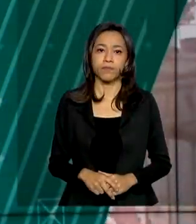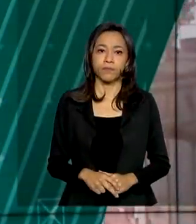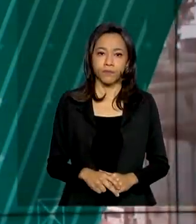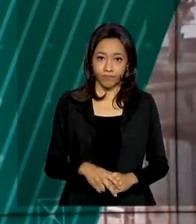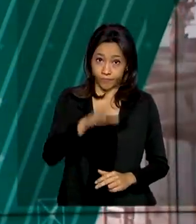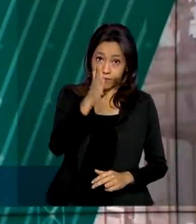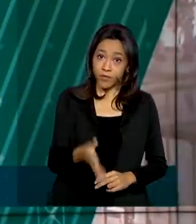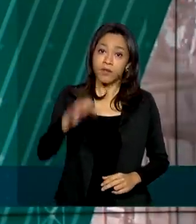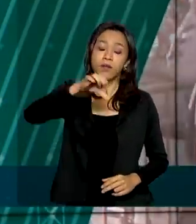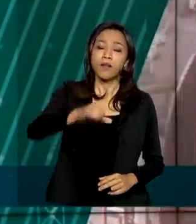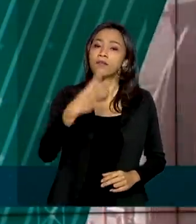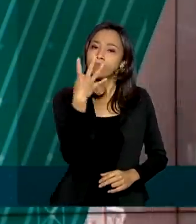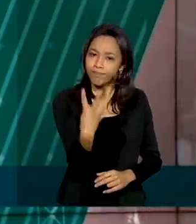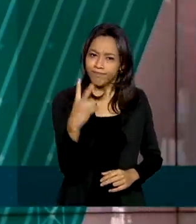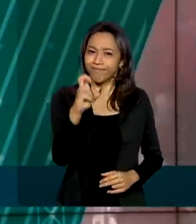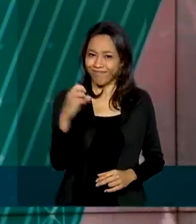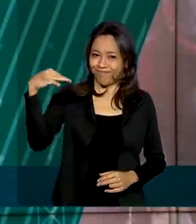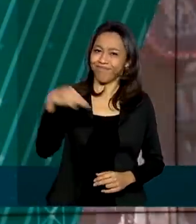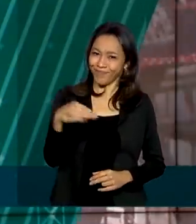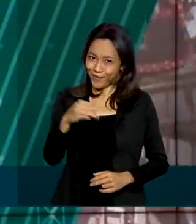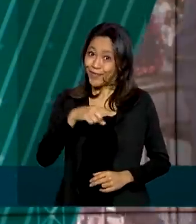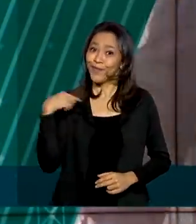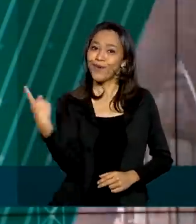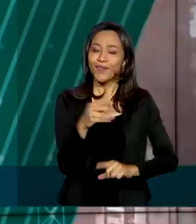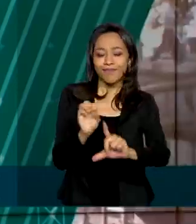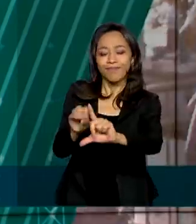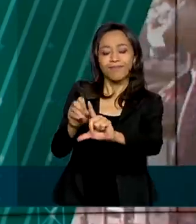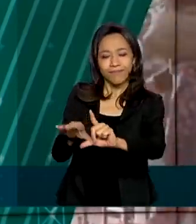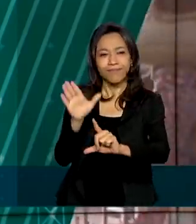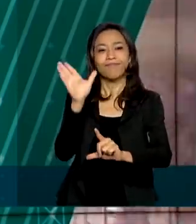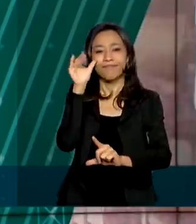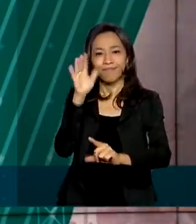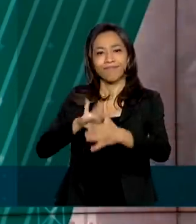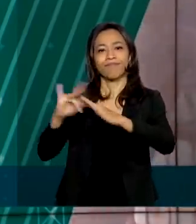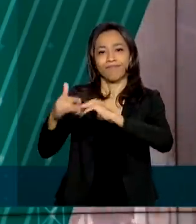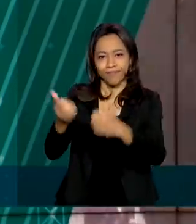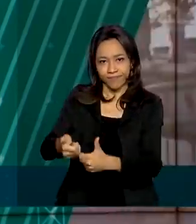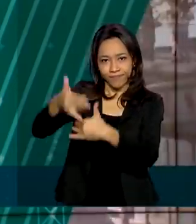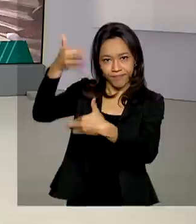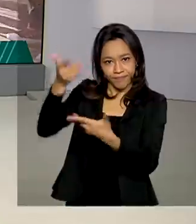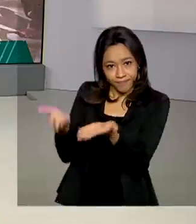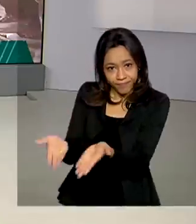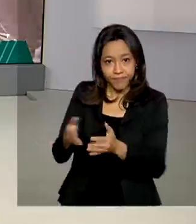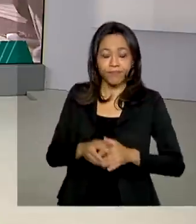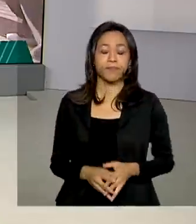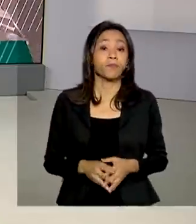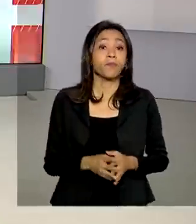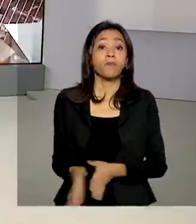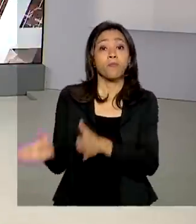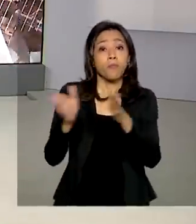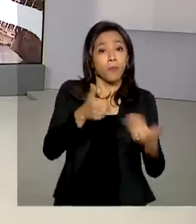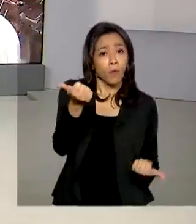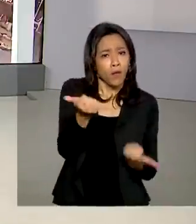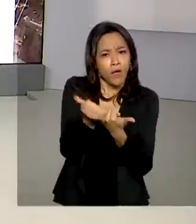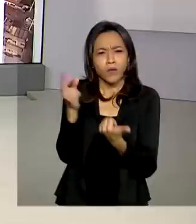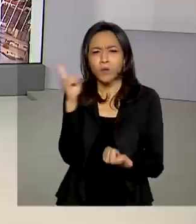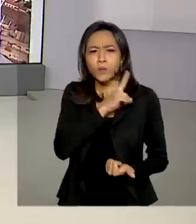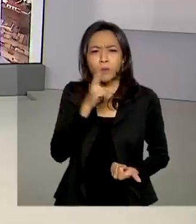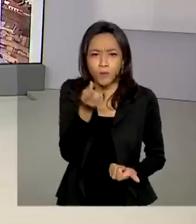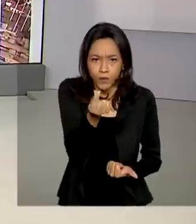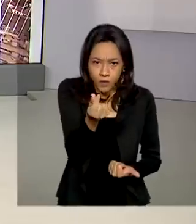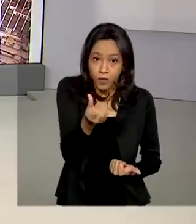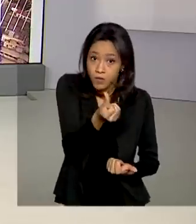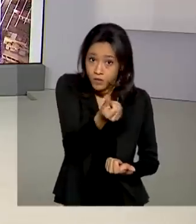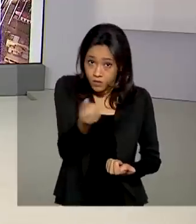São 9 horas e 45 minutos e estamos ao vivo também pelas redes sociais. O auxílio emergencial de